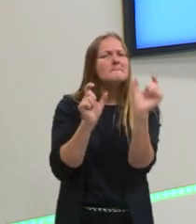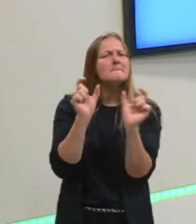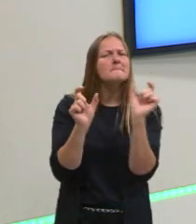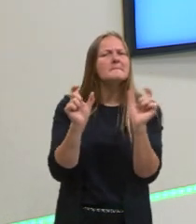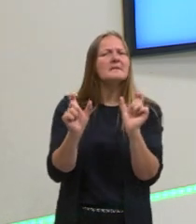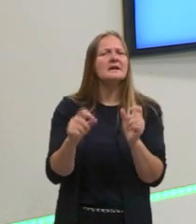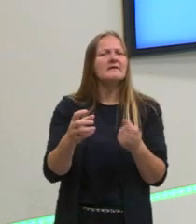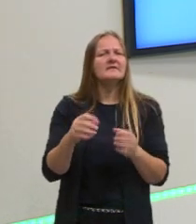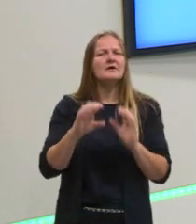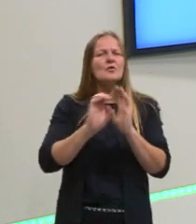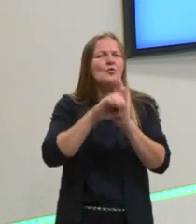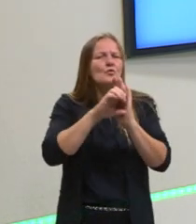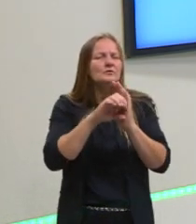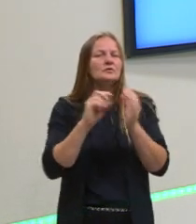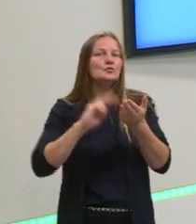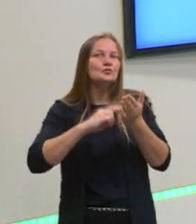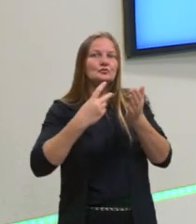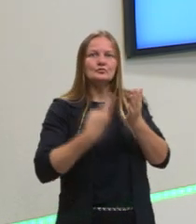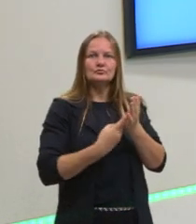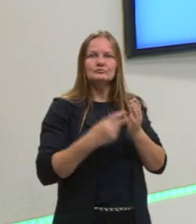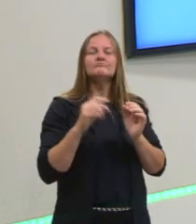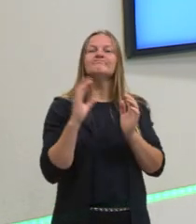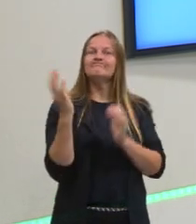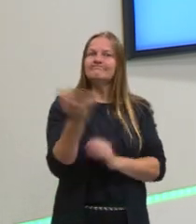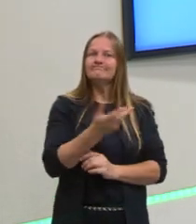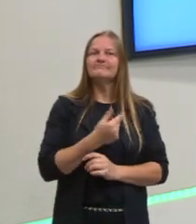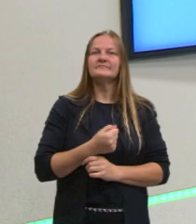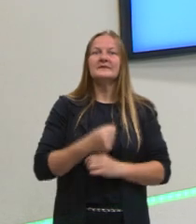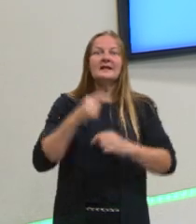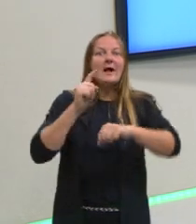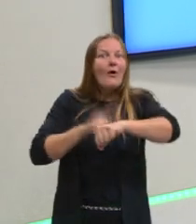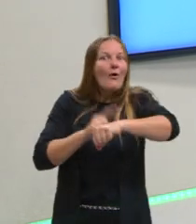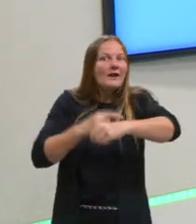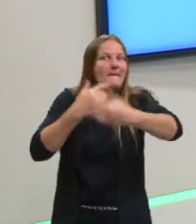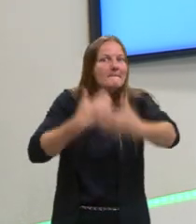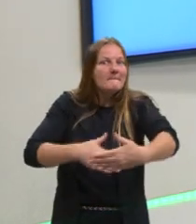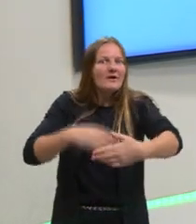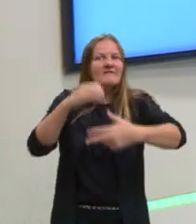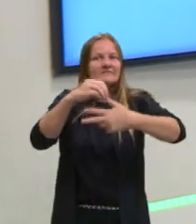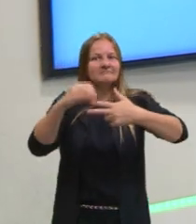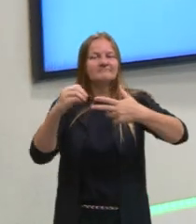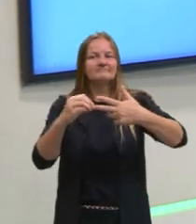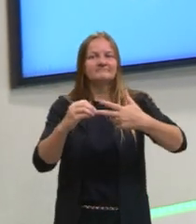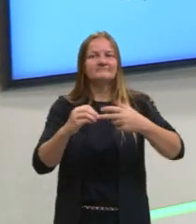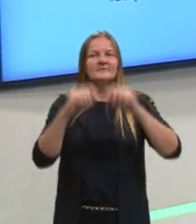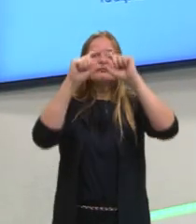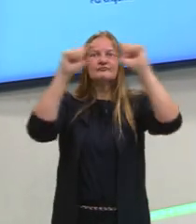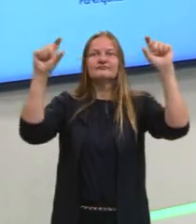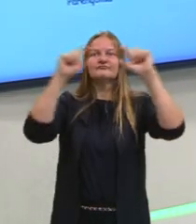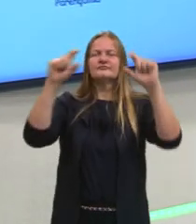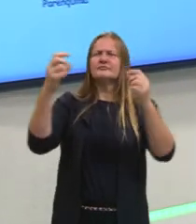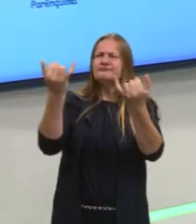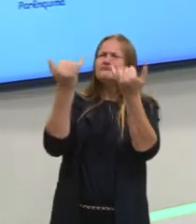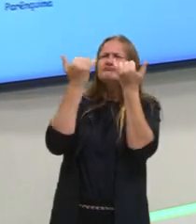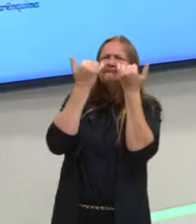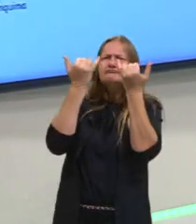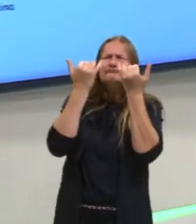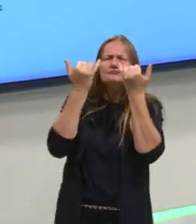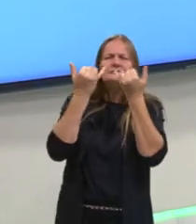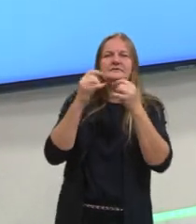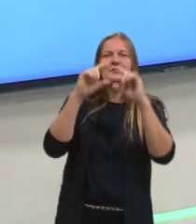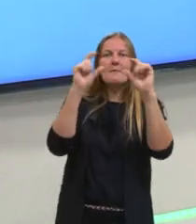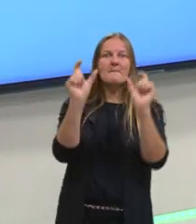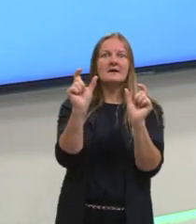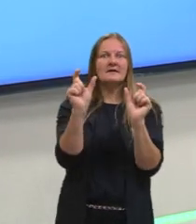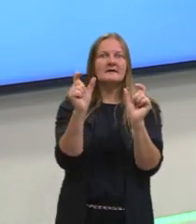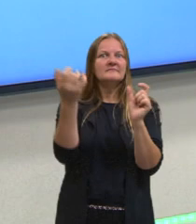se vocês não souberem o que significa tudo isso, lá na prova do Enem, no enunciado, vai aparecer essas palavras